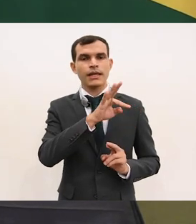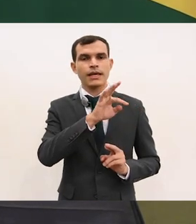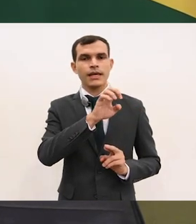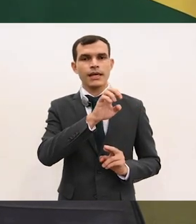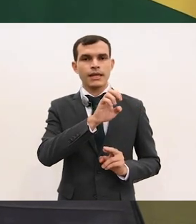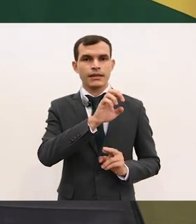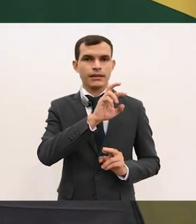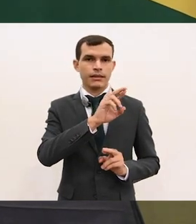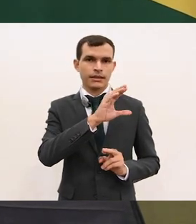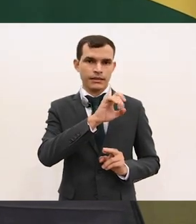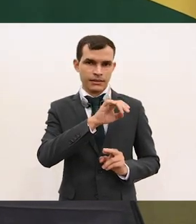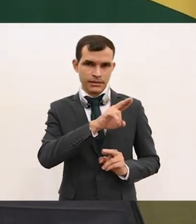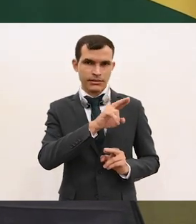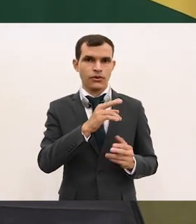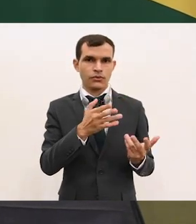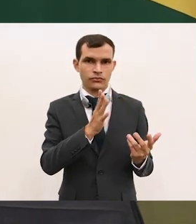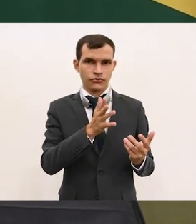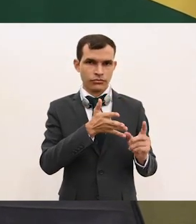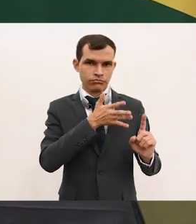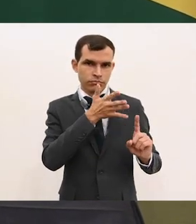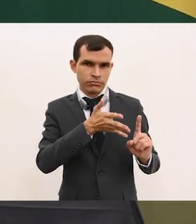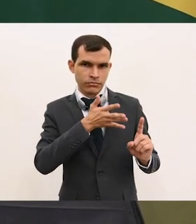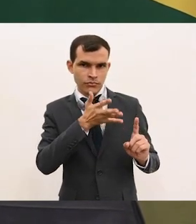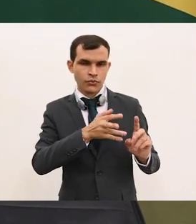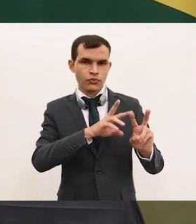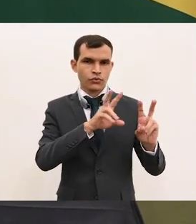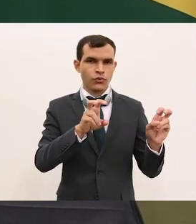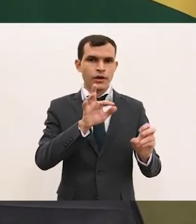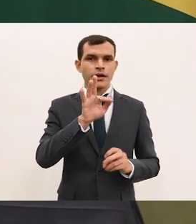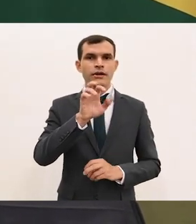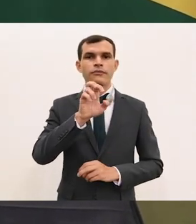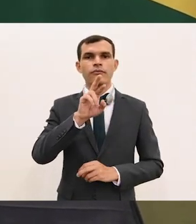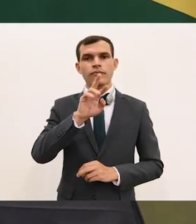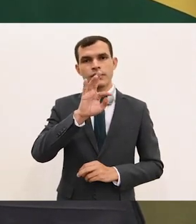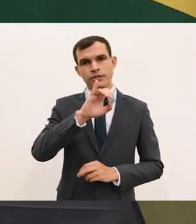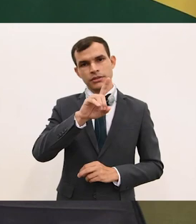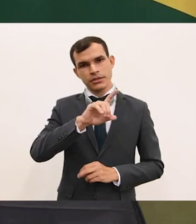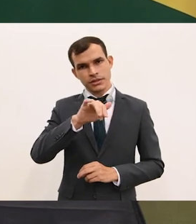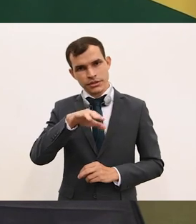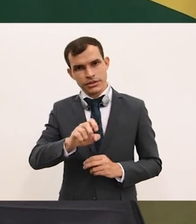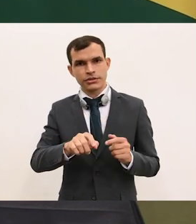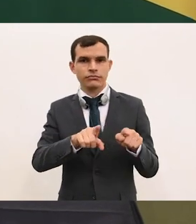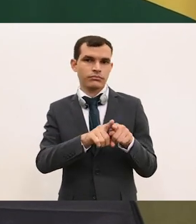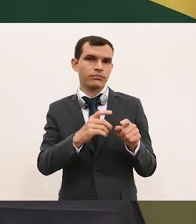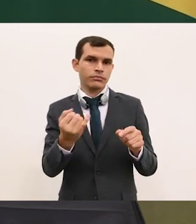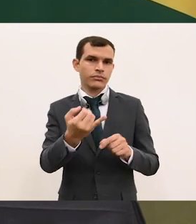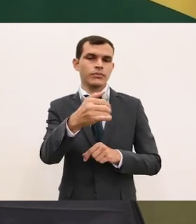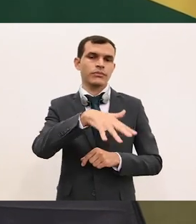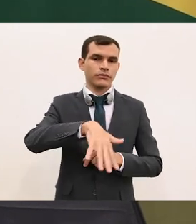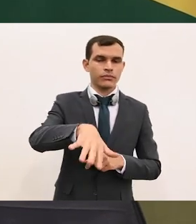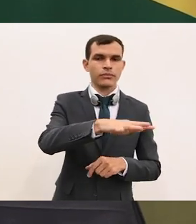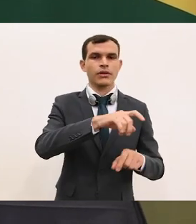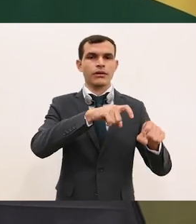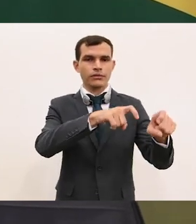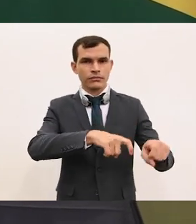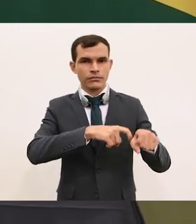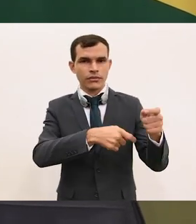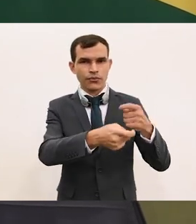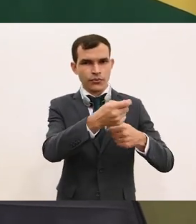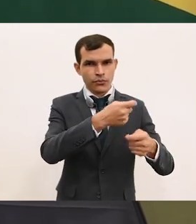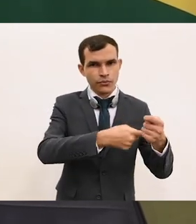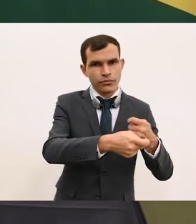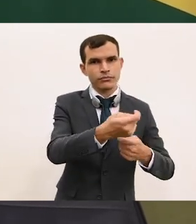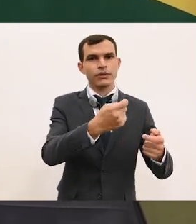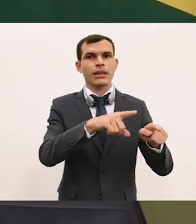a questão crucial dos fertilizantes, tanto para o agronegócio brasileiro, como para a segurança